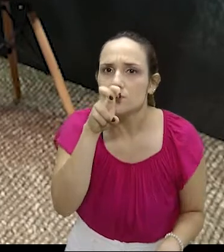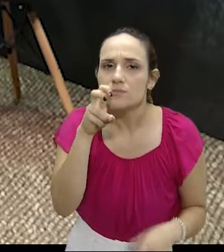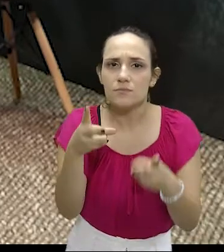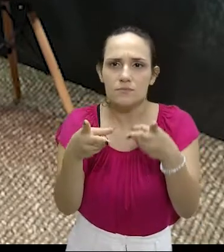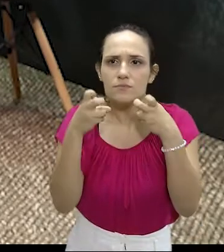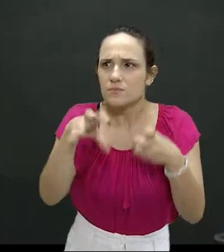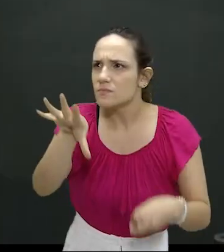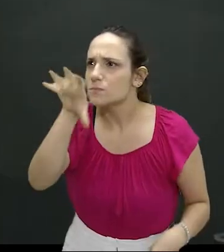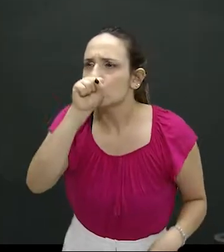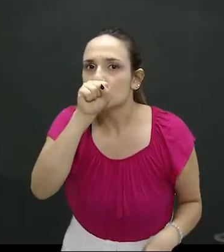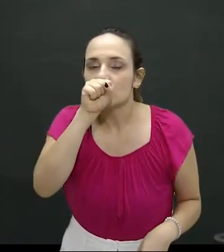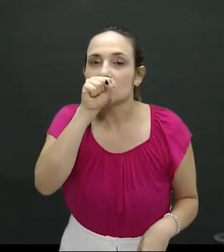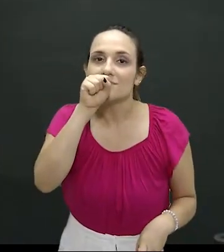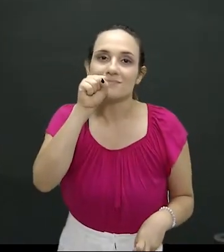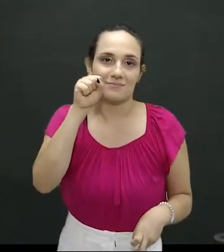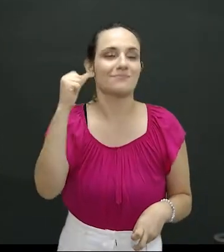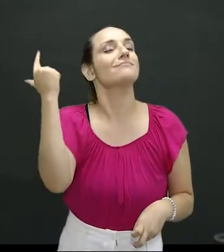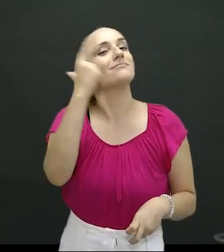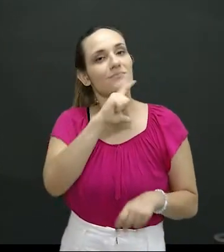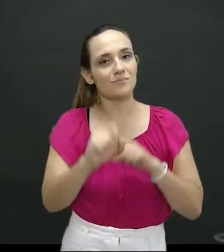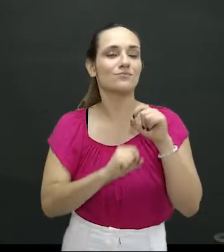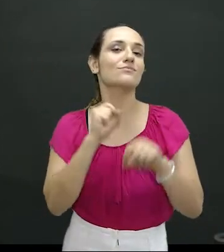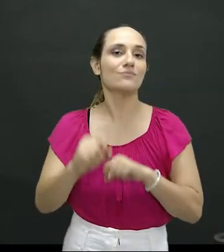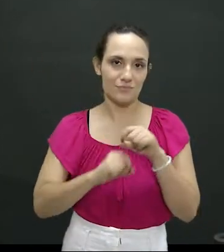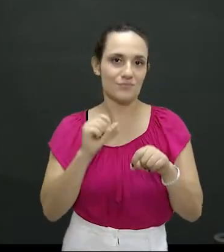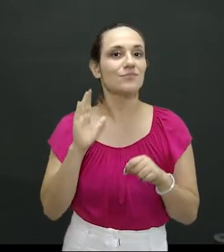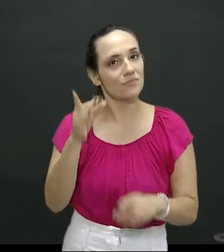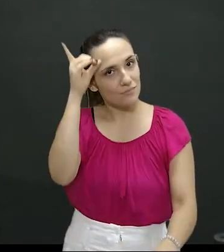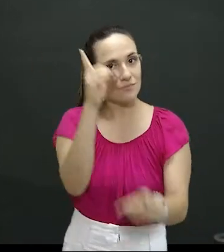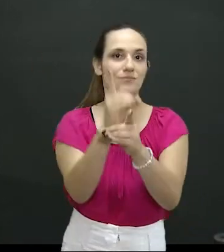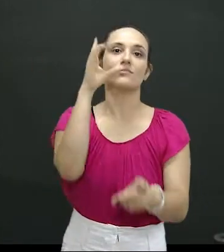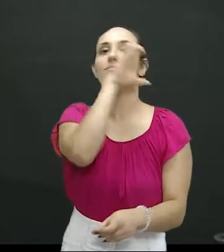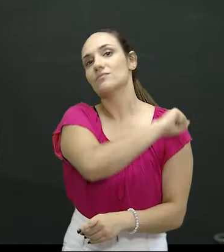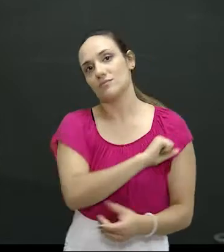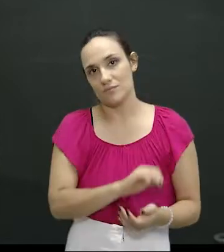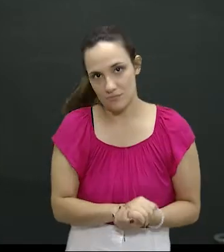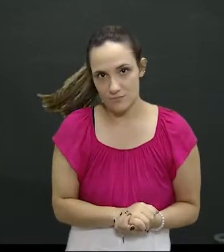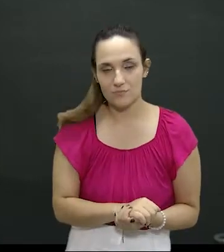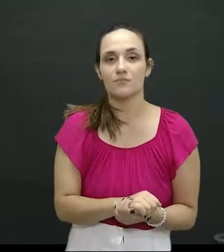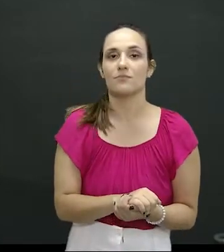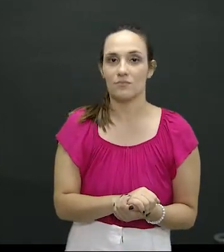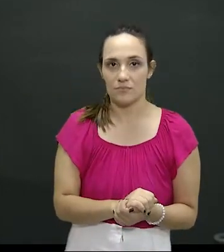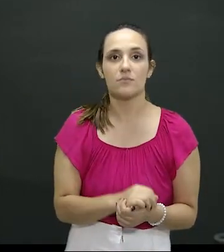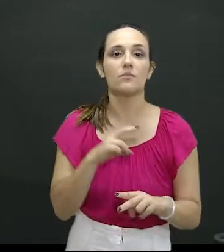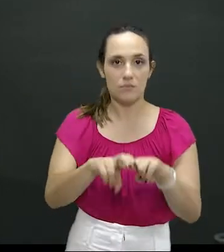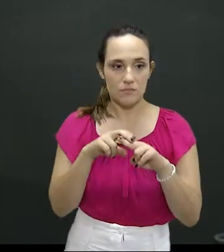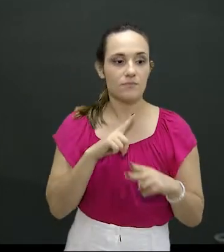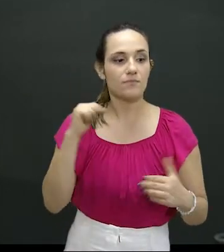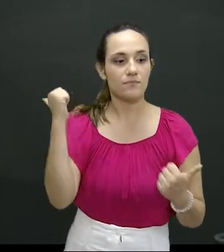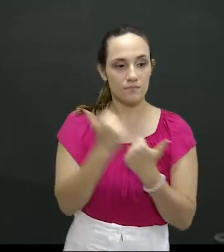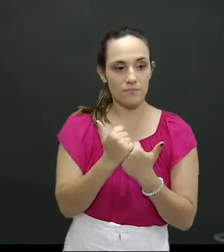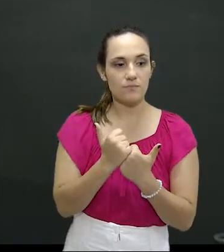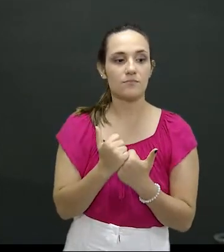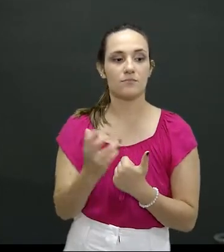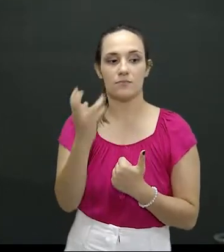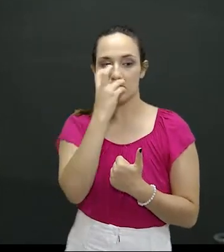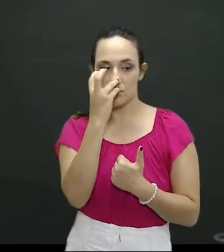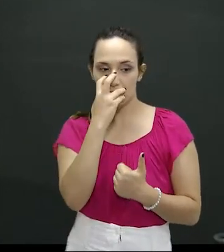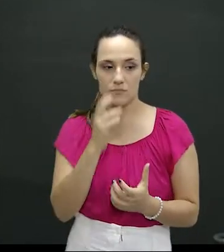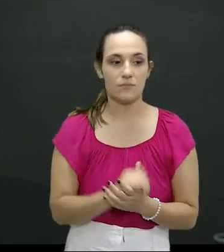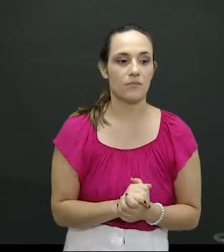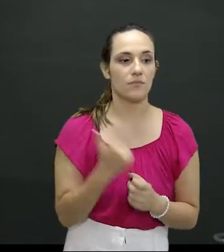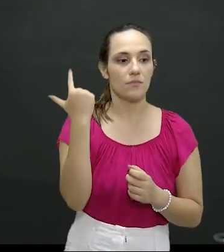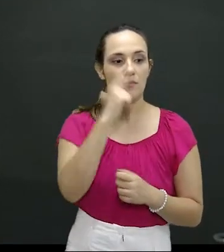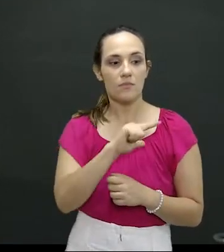nós sabíamos que a droga estava no automóvel, uma inspeção preliminar não encontramos e, no outro dia, com o apoio do canil, realizamos ali a